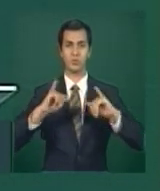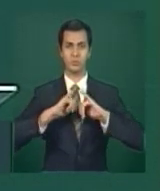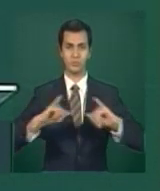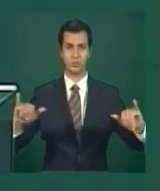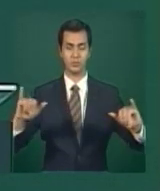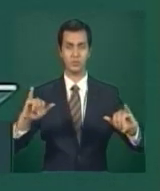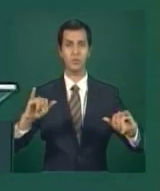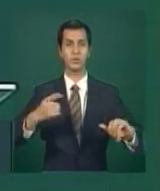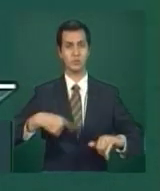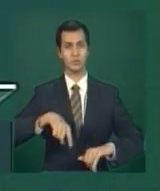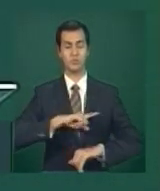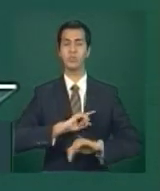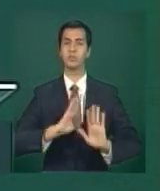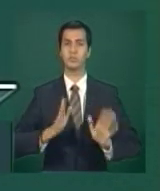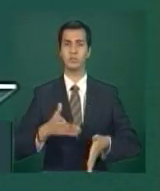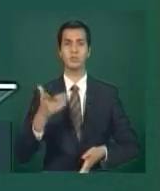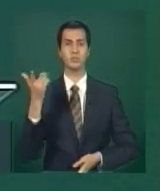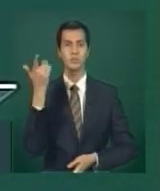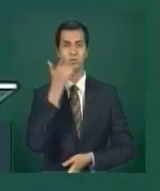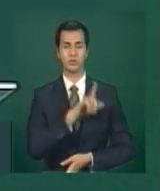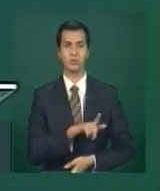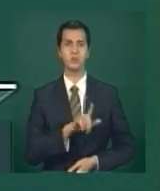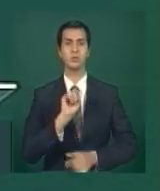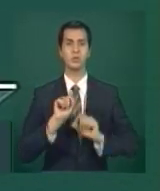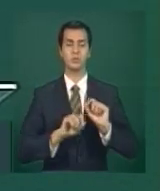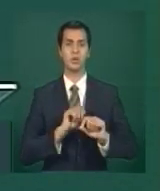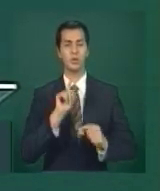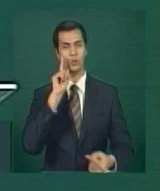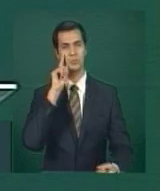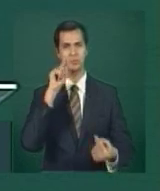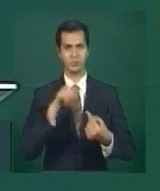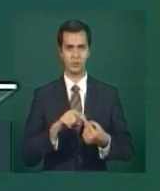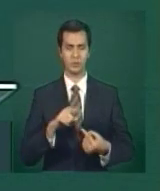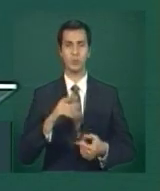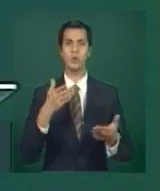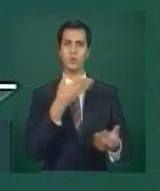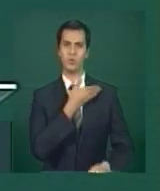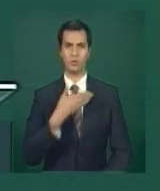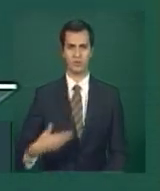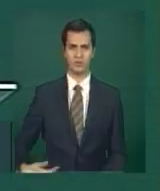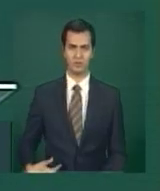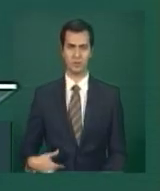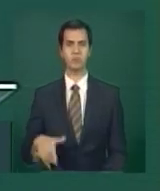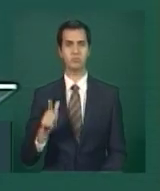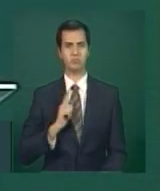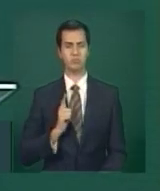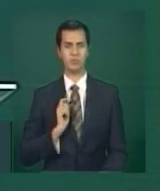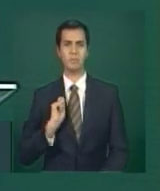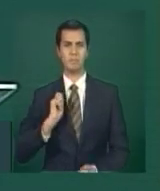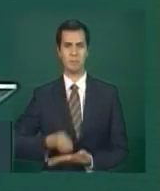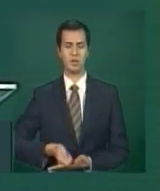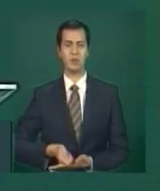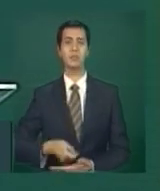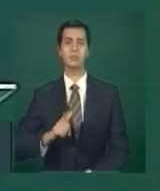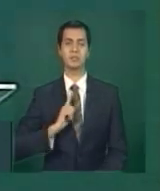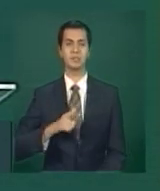conseguimos o que era o nosso objetivo. O governo entra com 75 mil